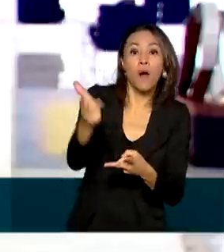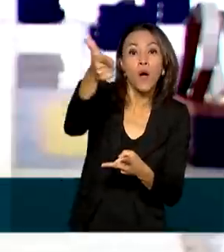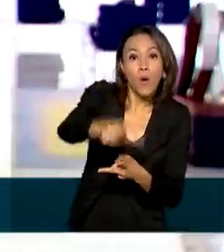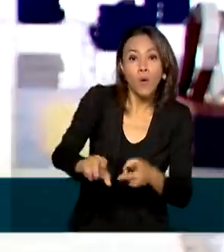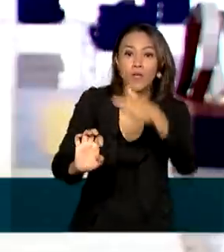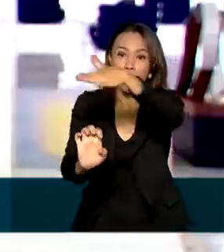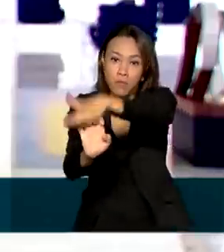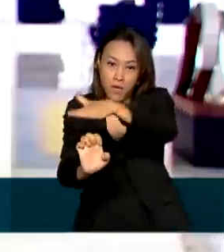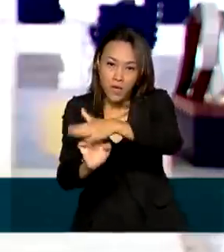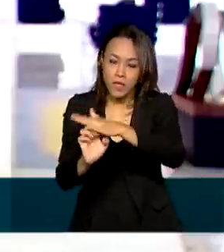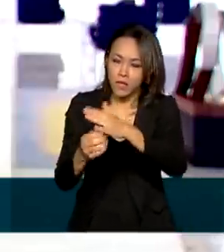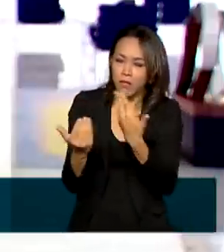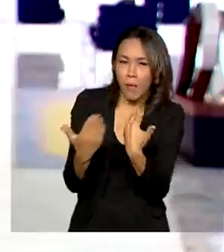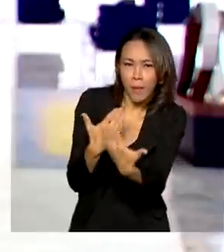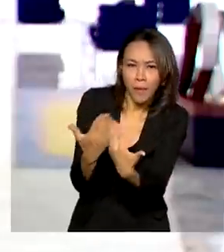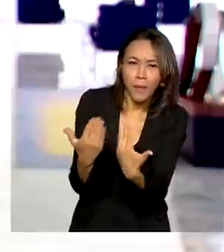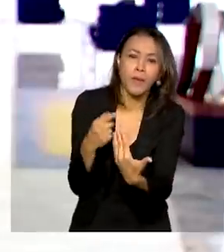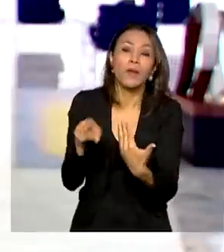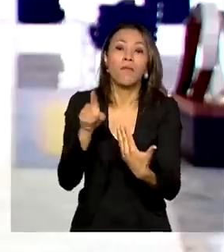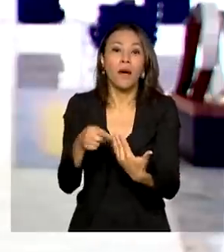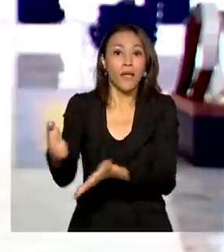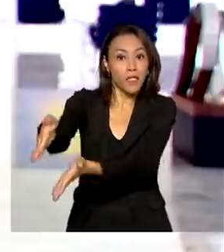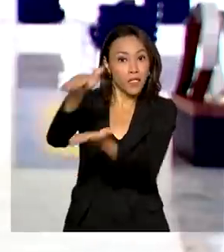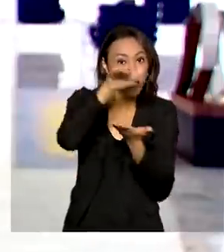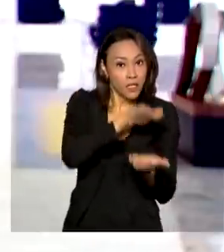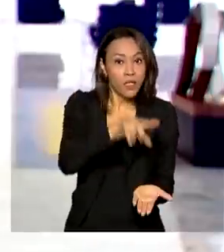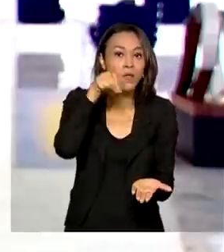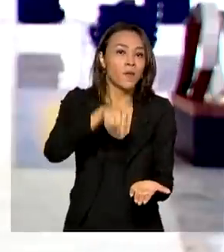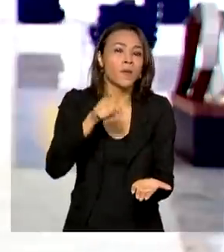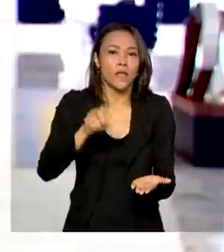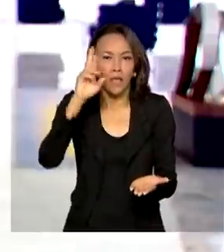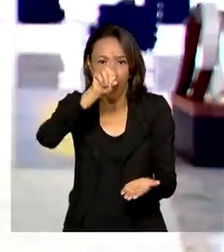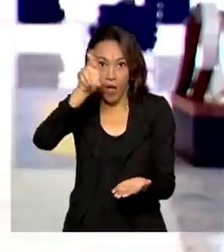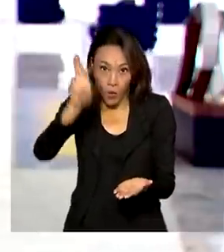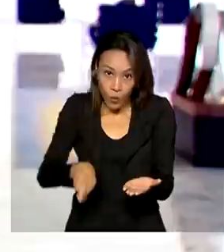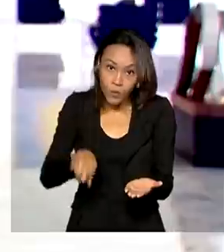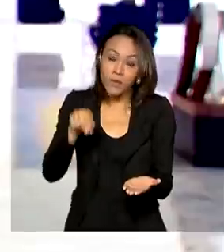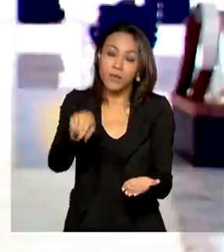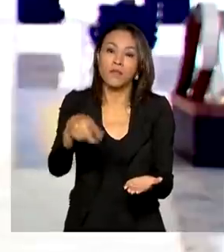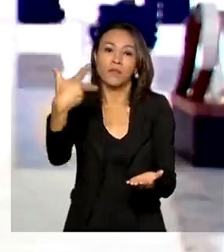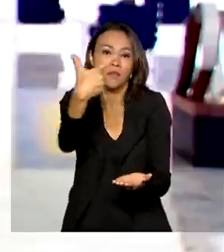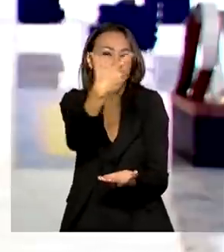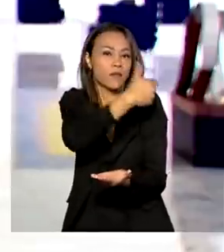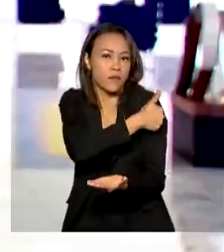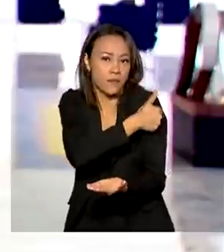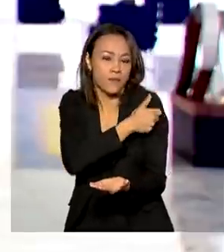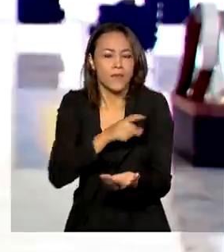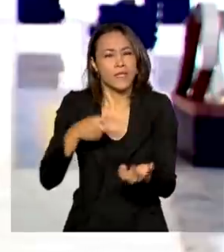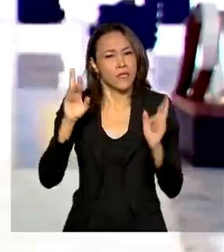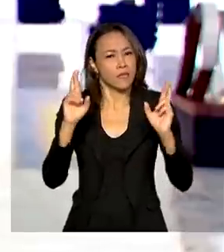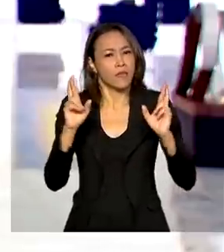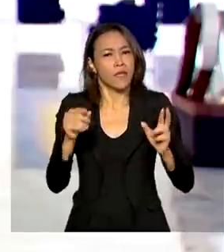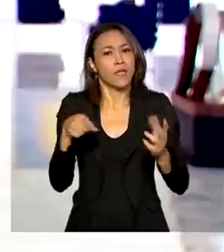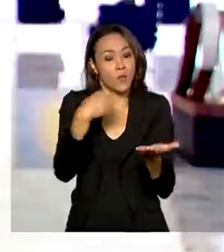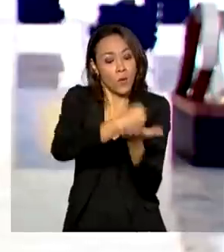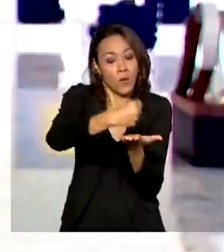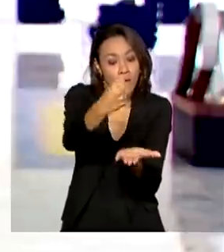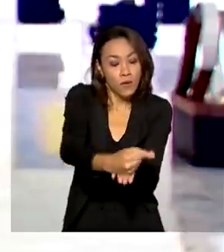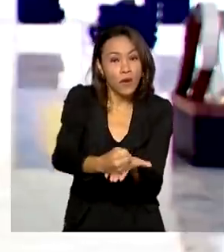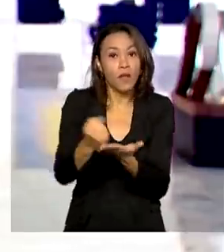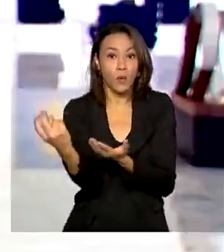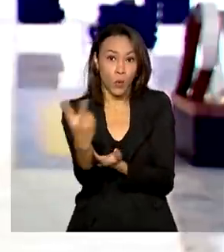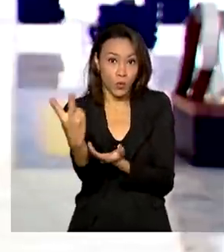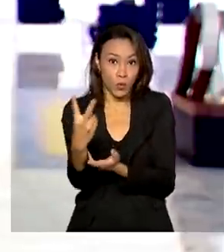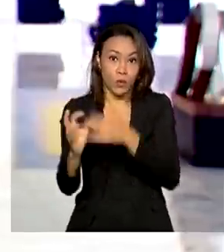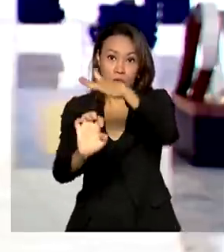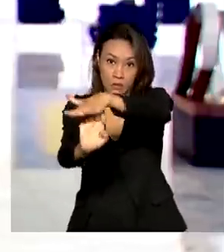que garantirão ao Brasil a chegada da vacina russa Sputnik V e da vacina Covaxin. A previsão é de que os contratos com os dois